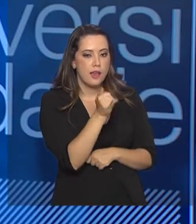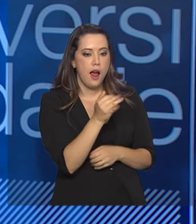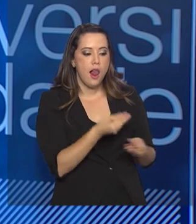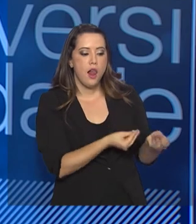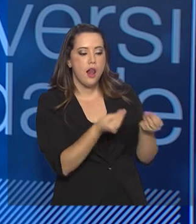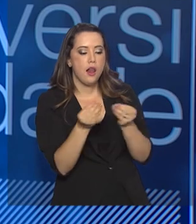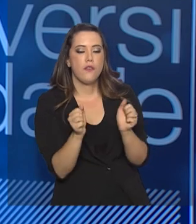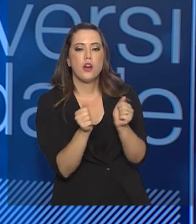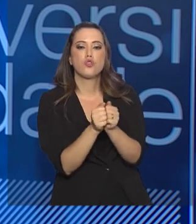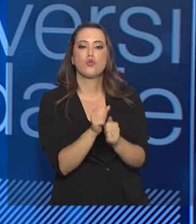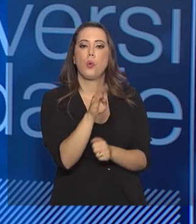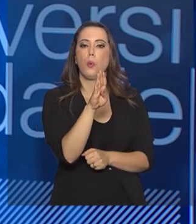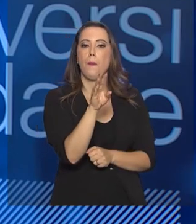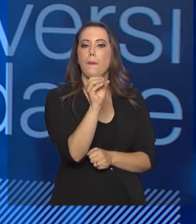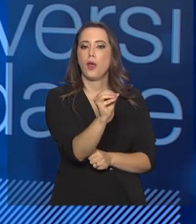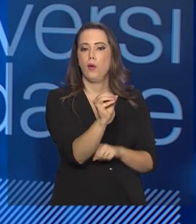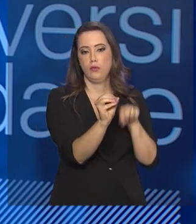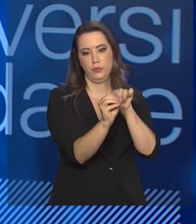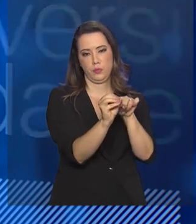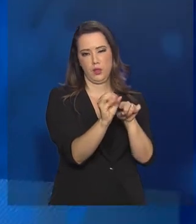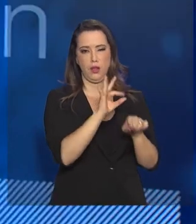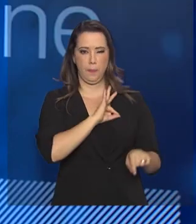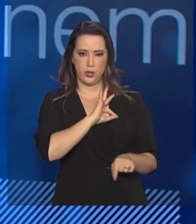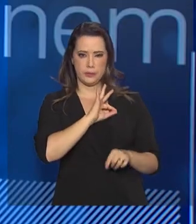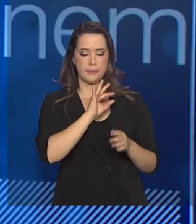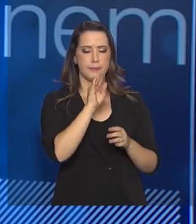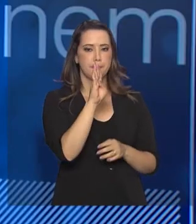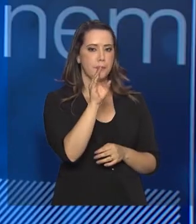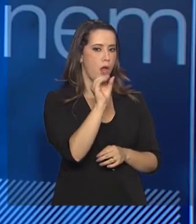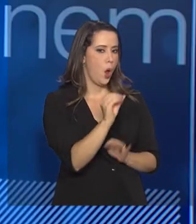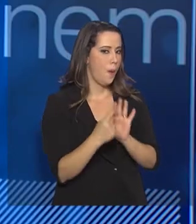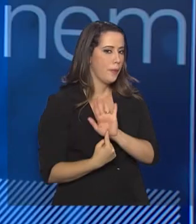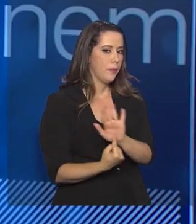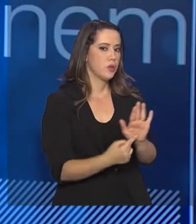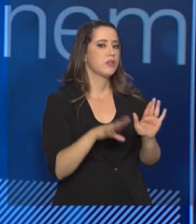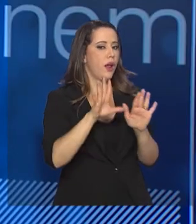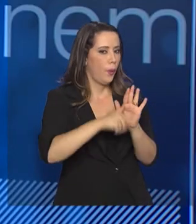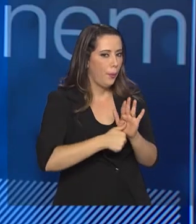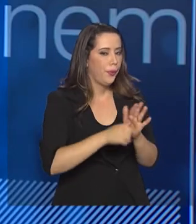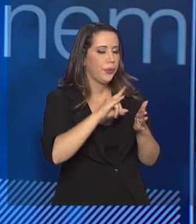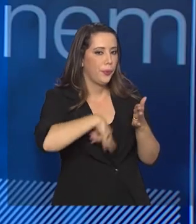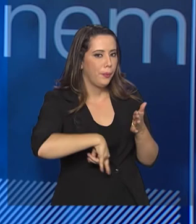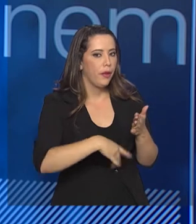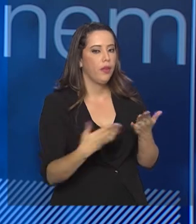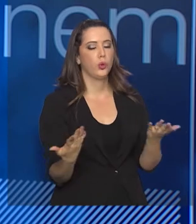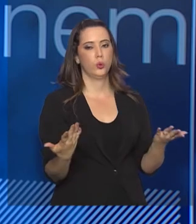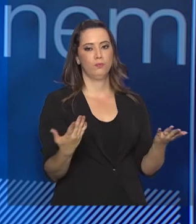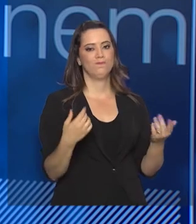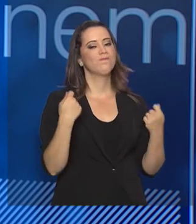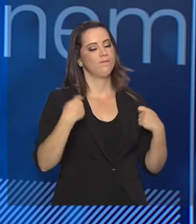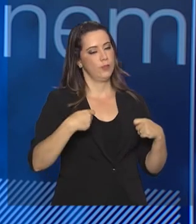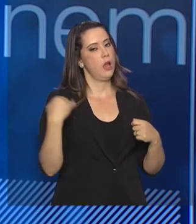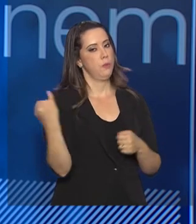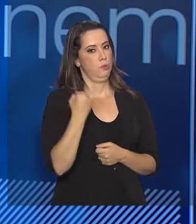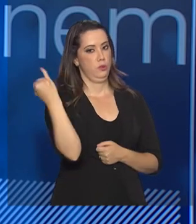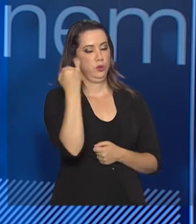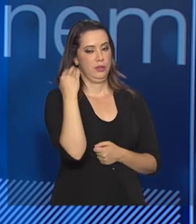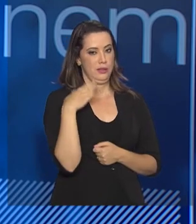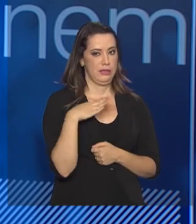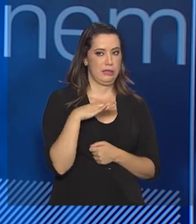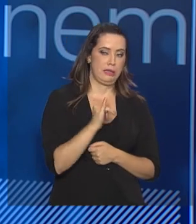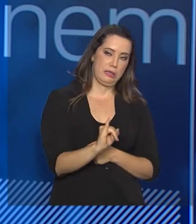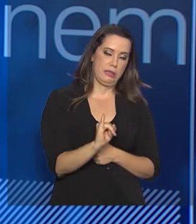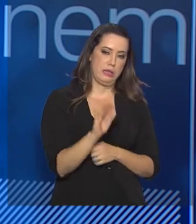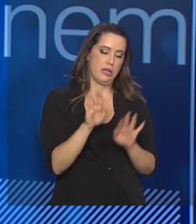enfim, mostrando que, para demonstrar que ele foi roubado nos seus documentos. Então, isso é muito importante. Se chega lá, às vezes,